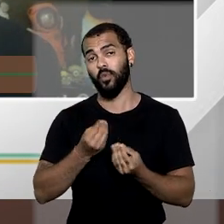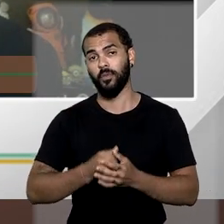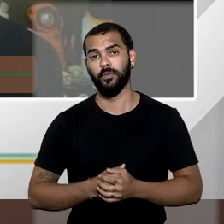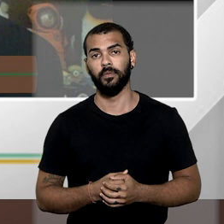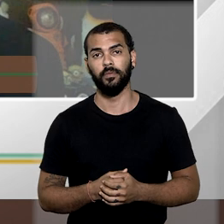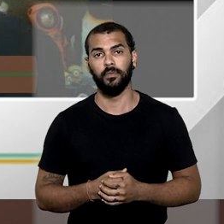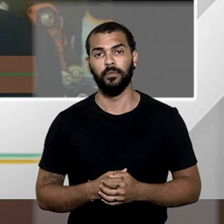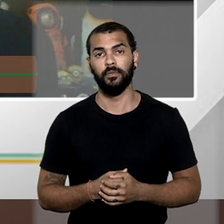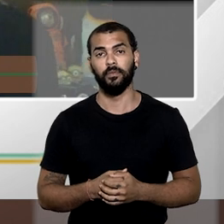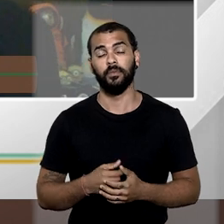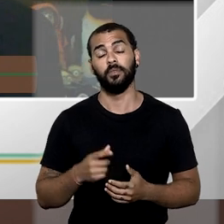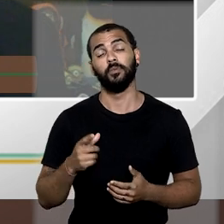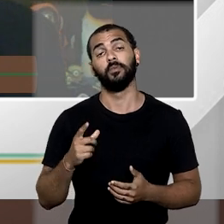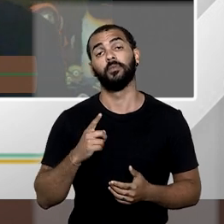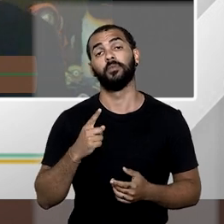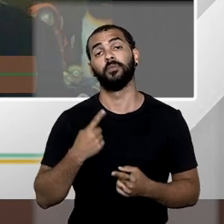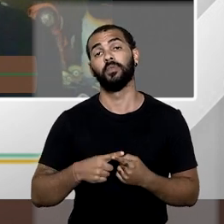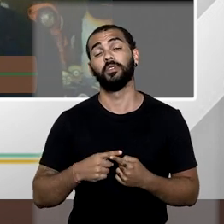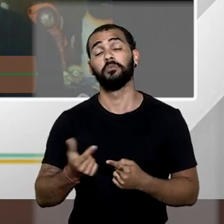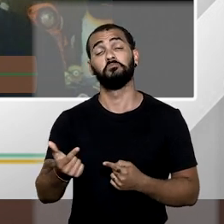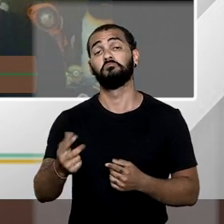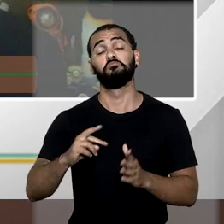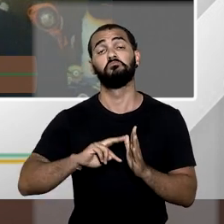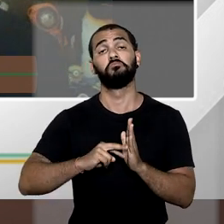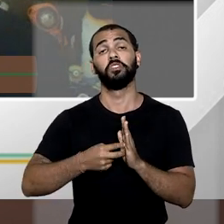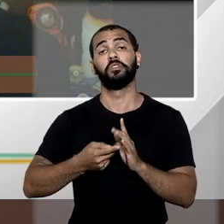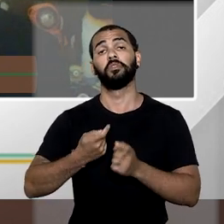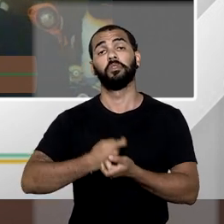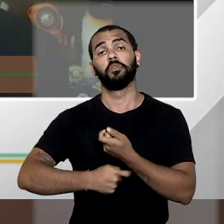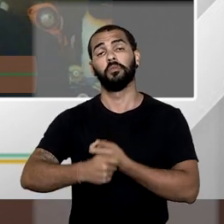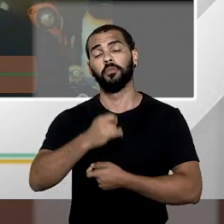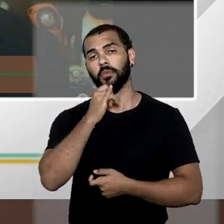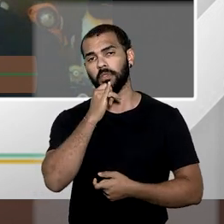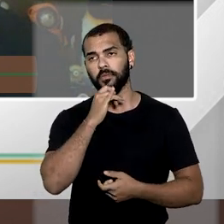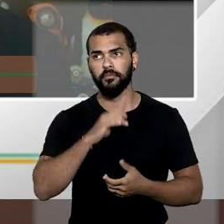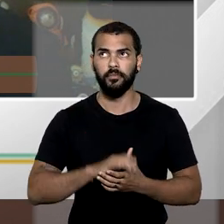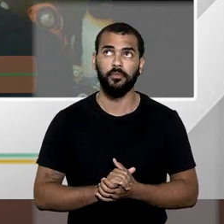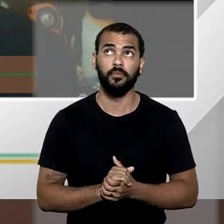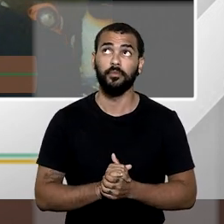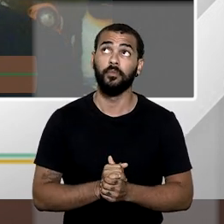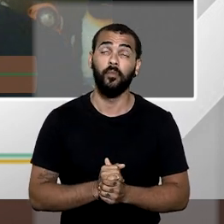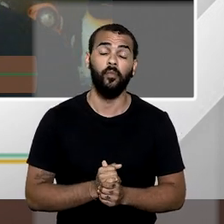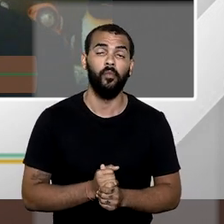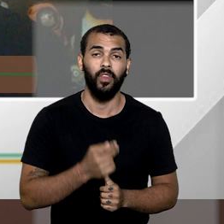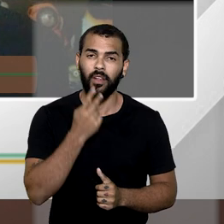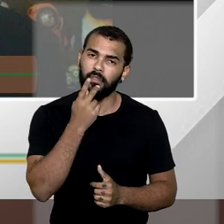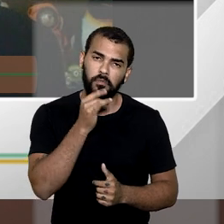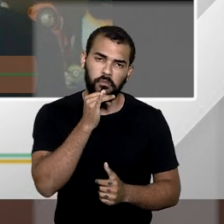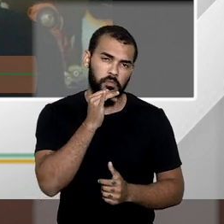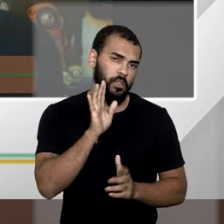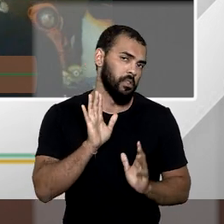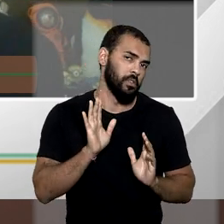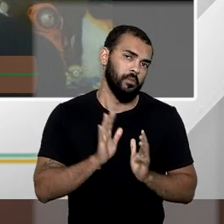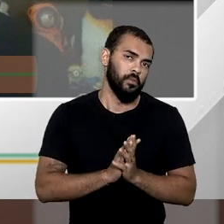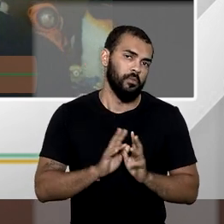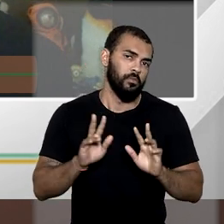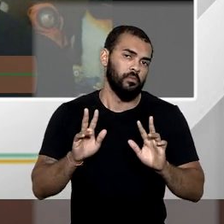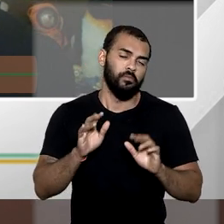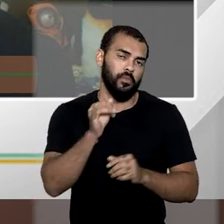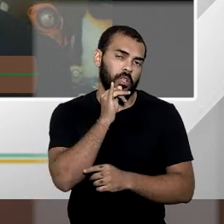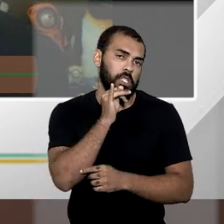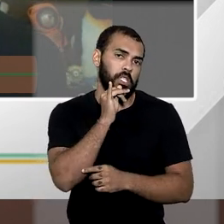Há bens que não têm significação econômica. Eu vou citar um caso que pode parecer muito extremo, mas que é possível, não é?